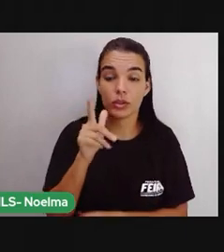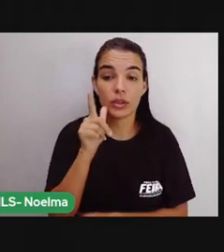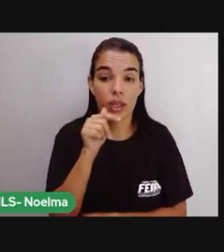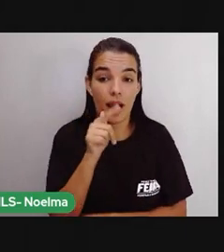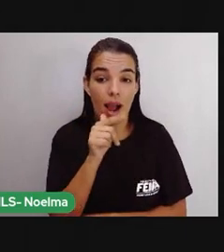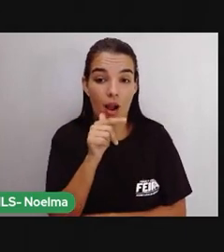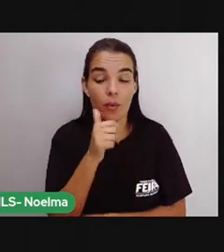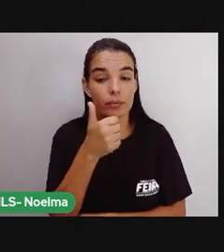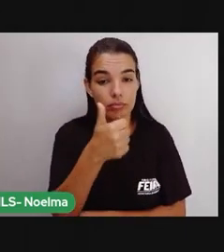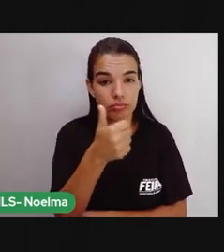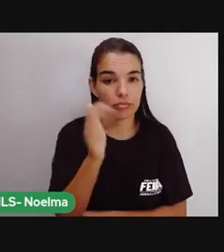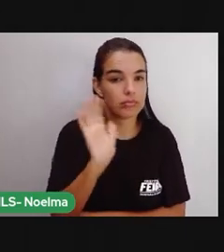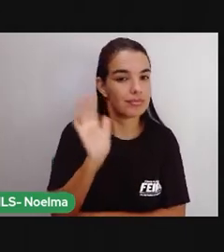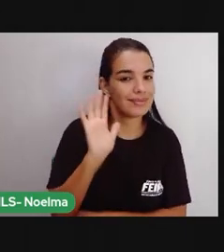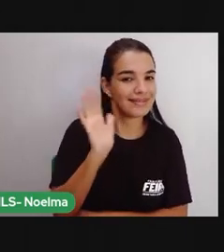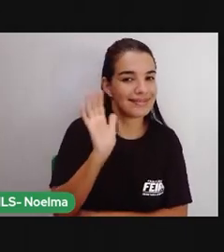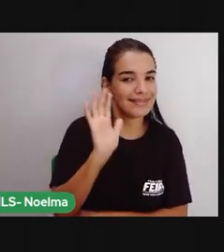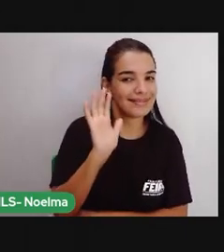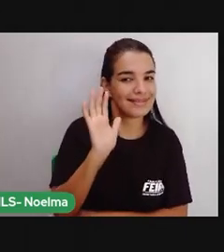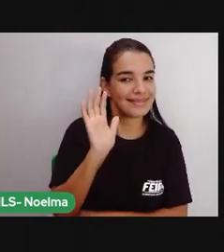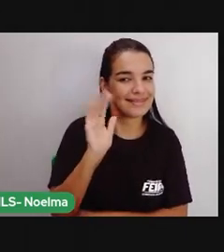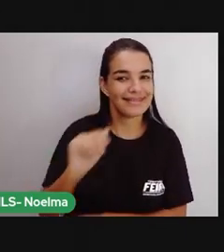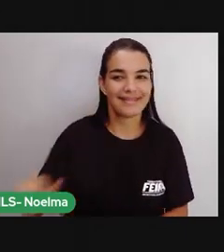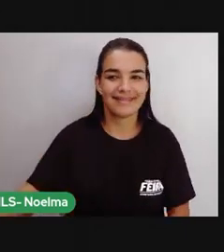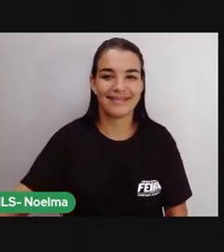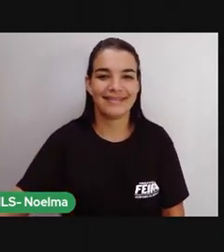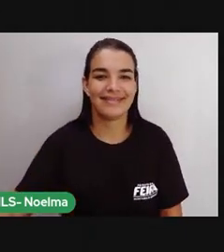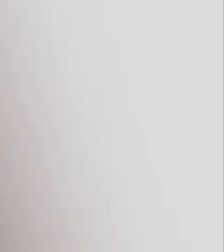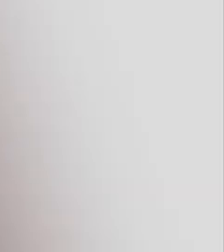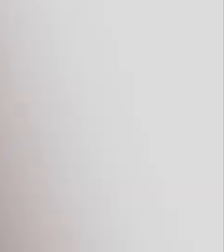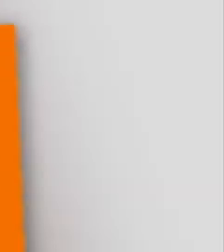água, tá? Até a próxima aula. Tchau, tchau.